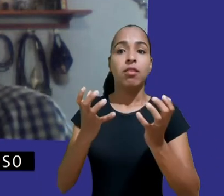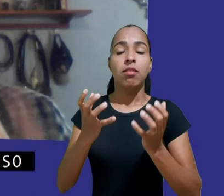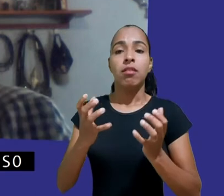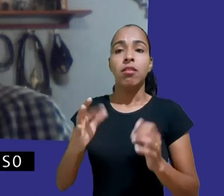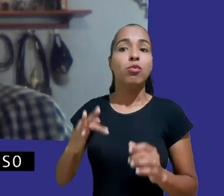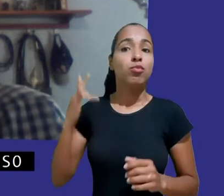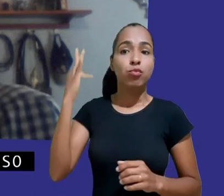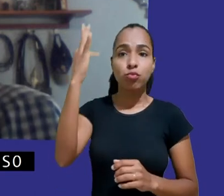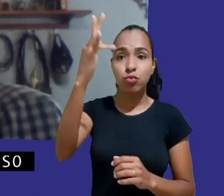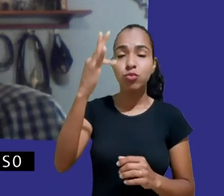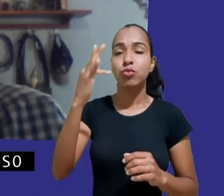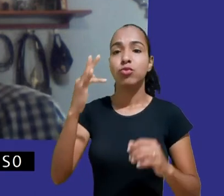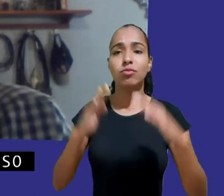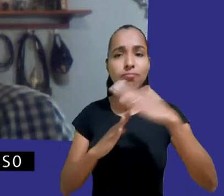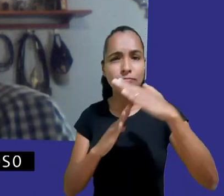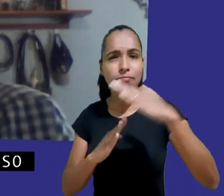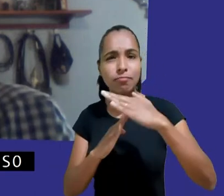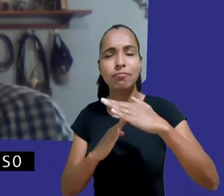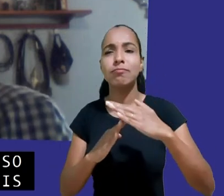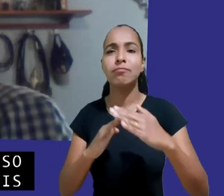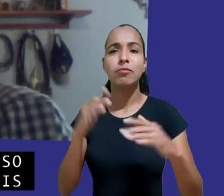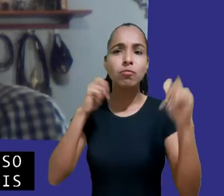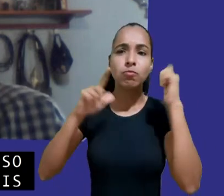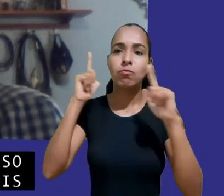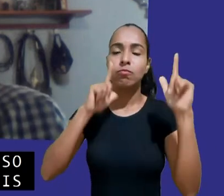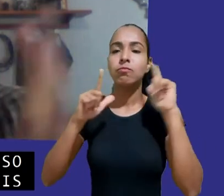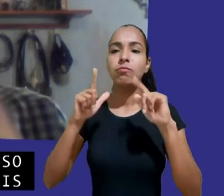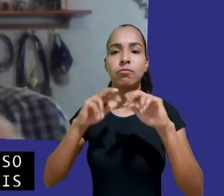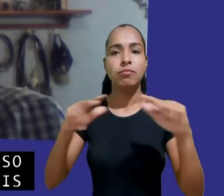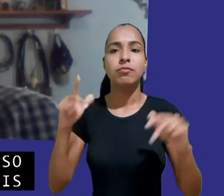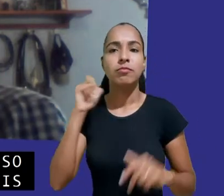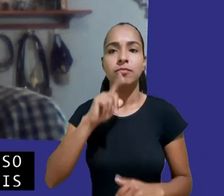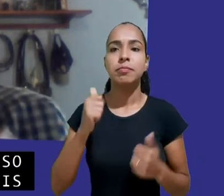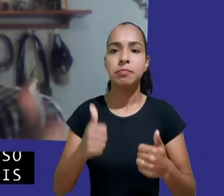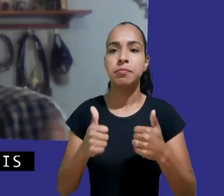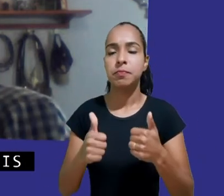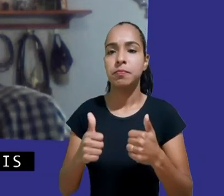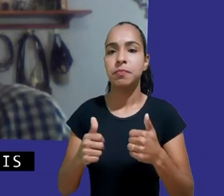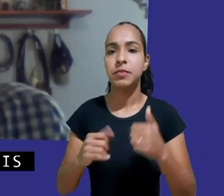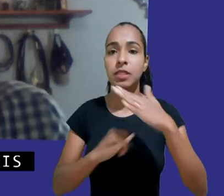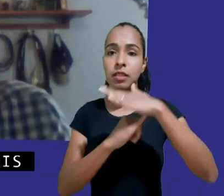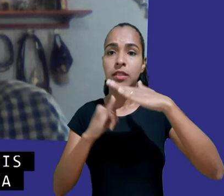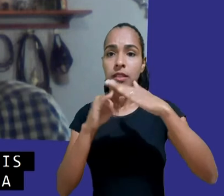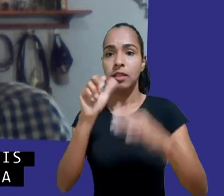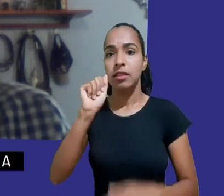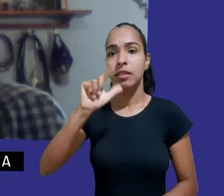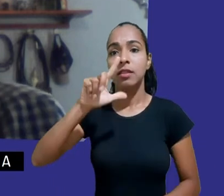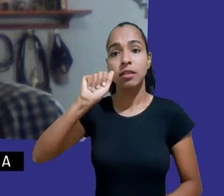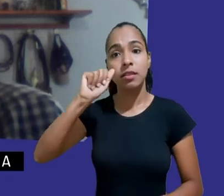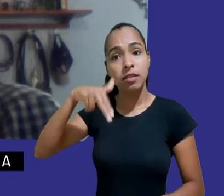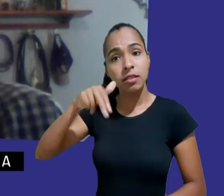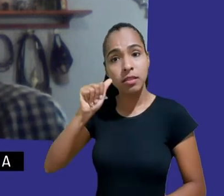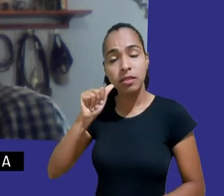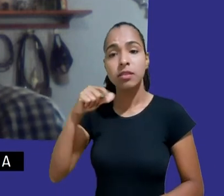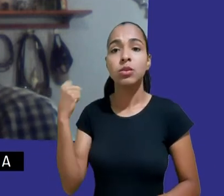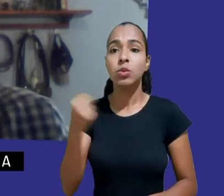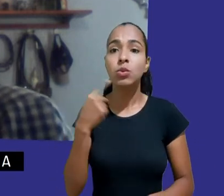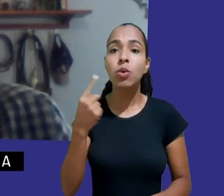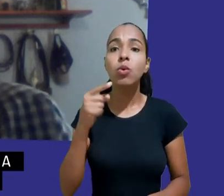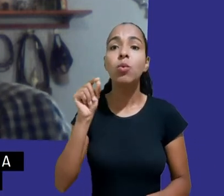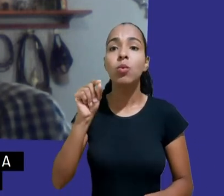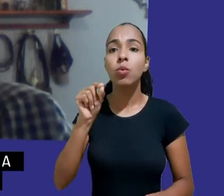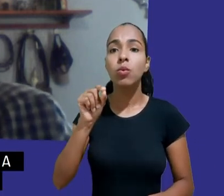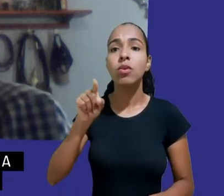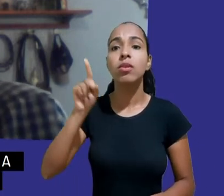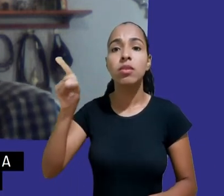eu queria acrescentar que nós do programa Criança e Consumo do Instituto Alana traduzimos em parceria com o ITS Rio o Age Appropriate Design Code